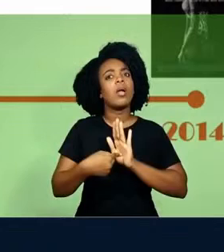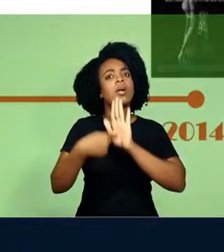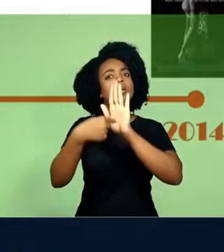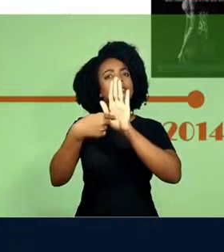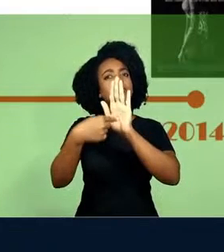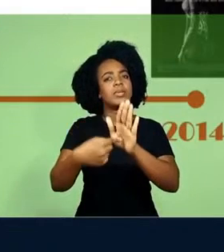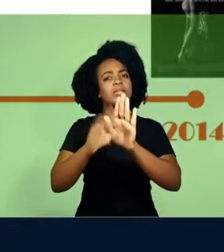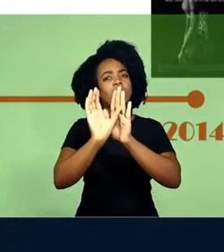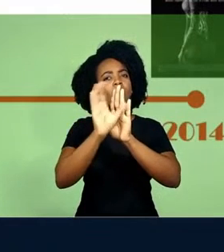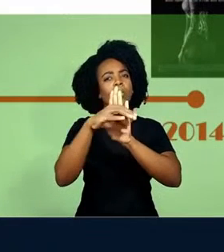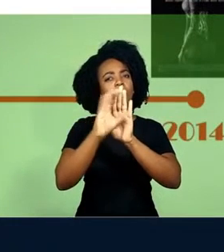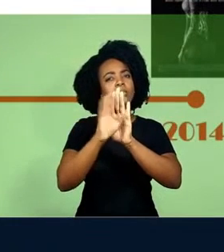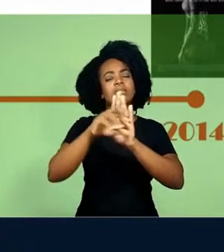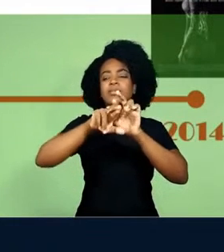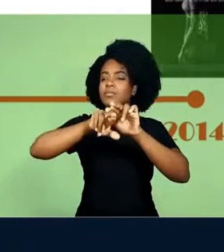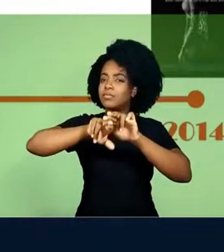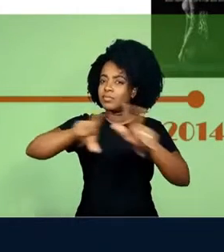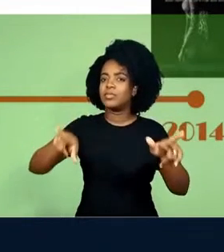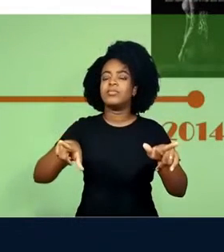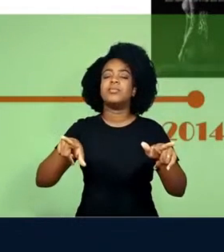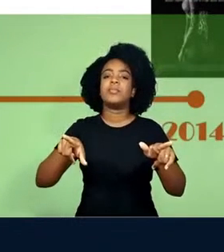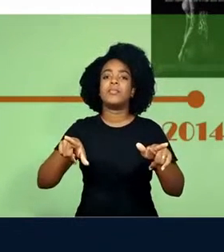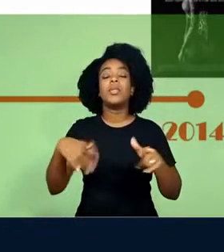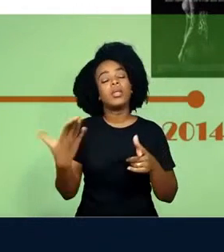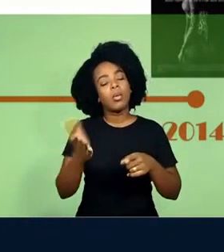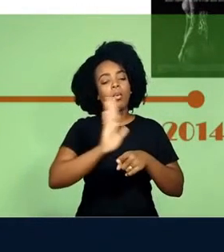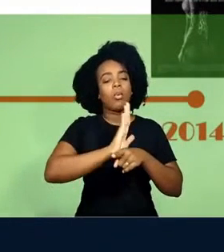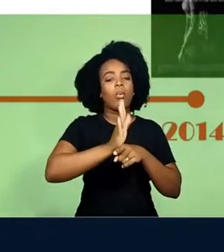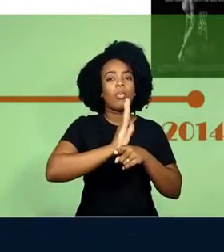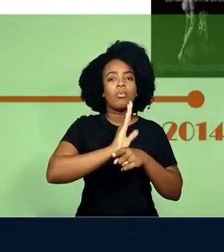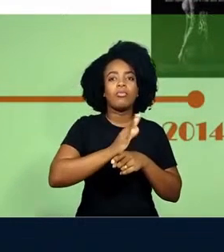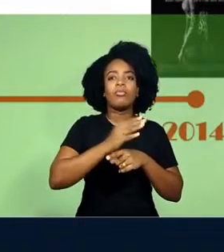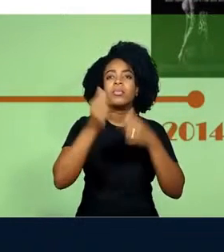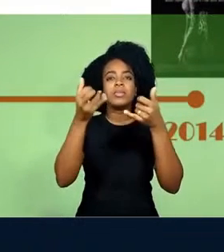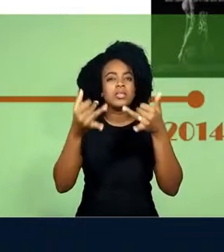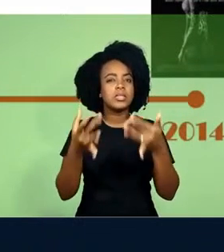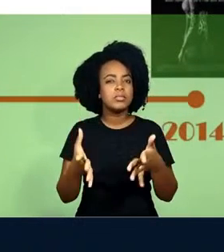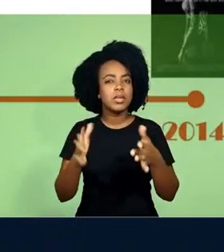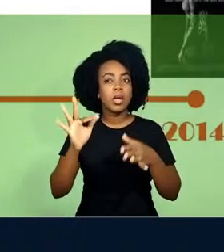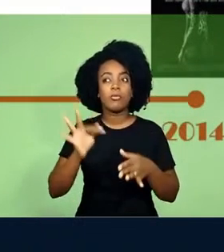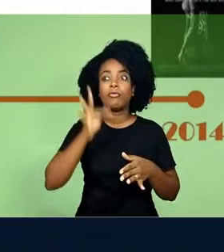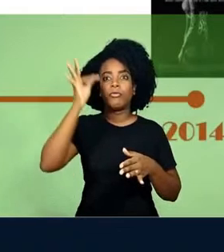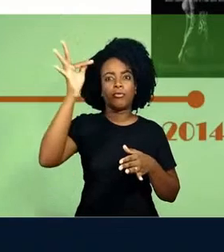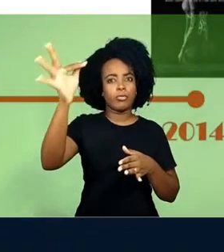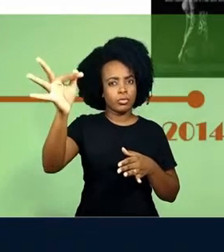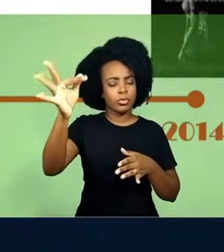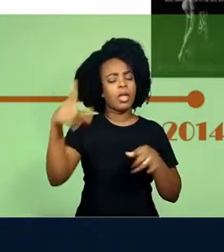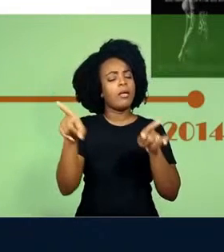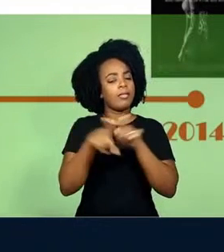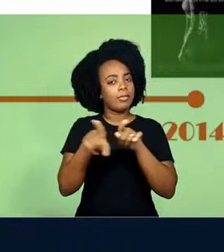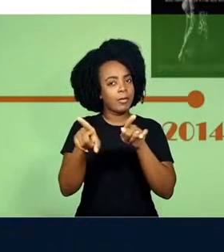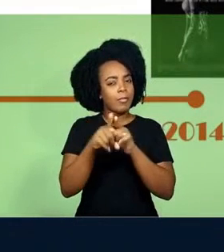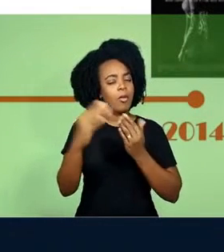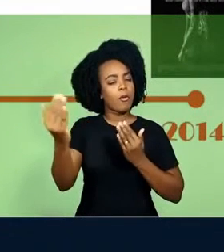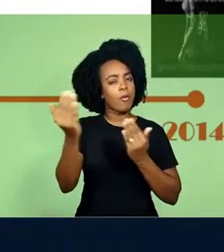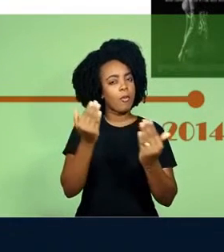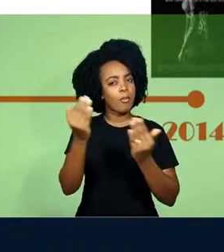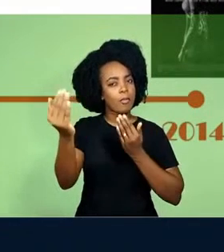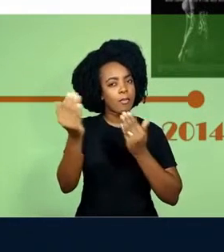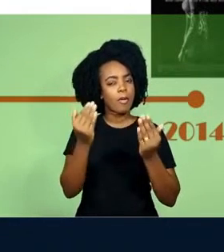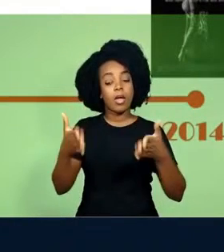diferentes. Porque é um filme, mais do que falar do futuro, ele fala do seu próprio presente. Então, ele traz à tona